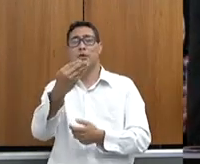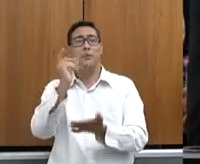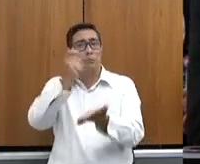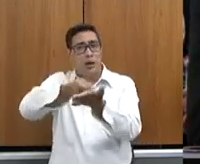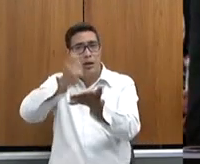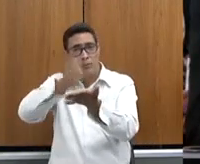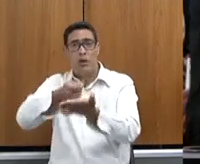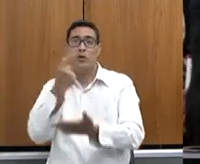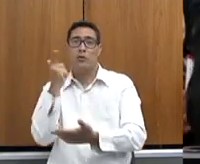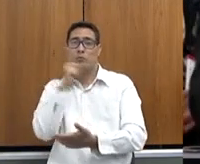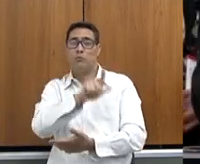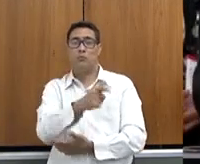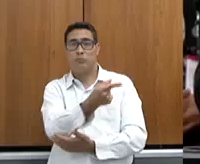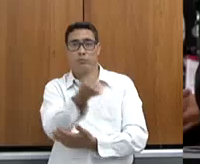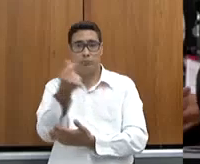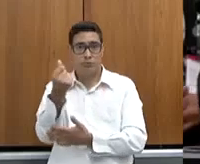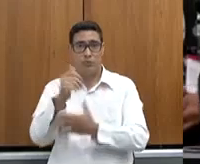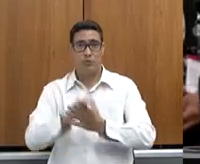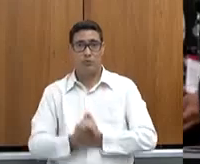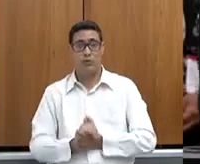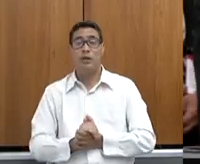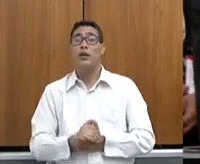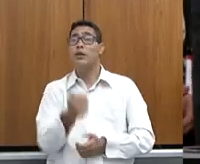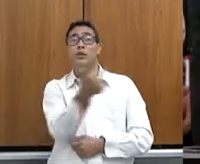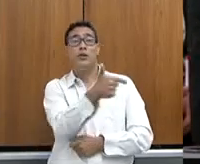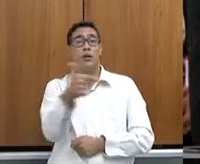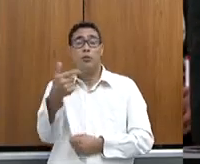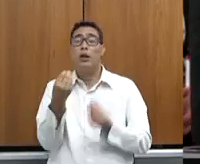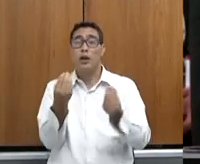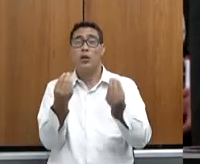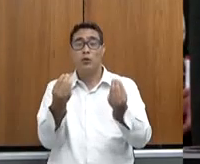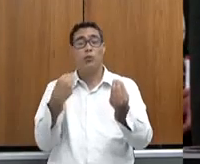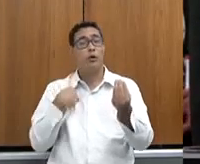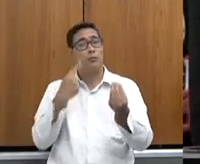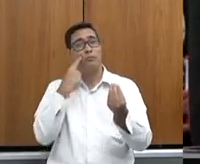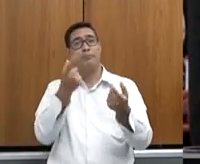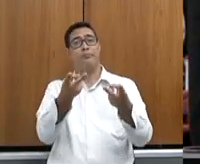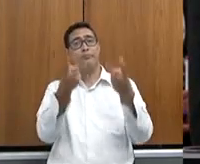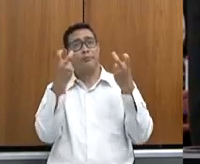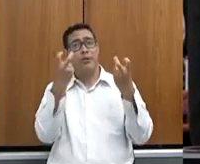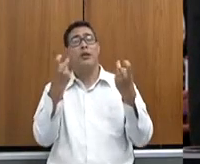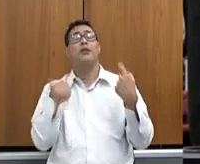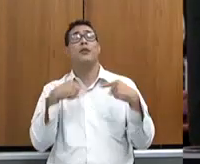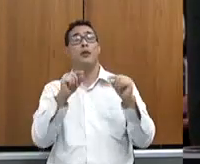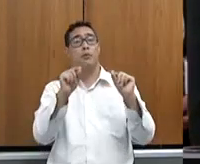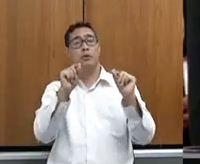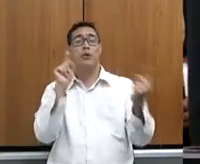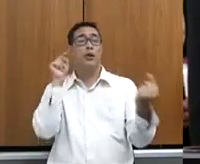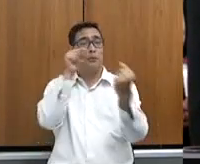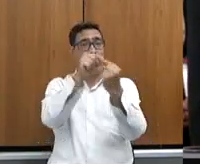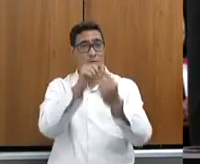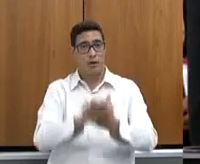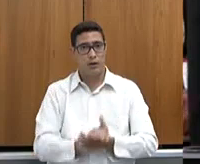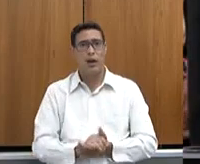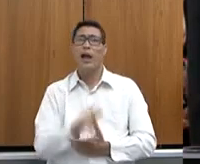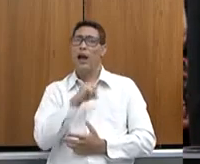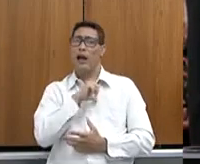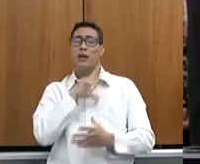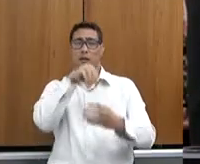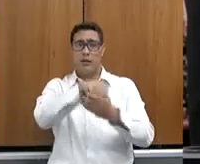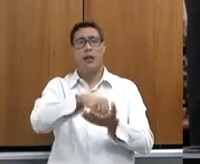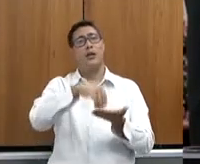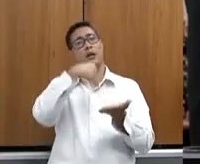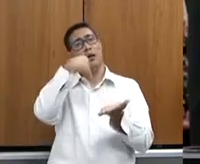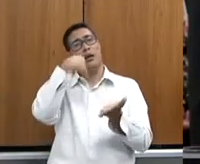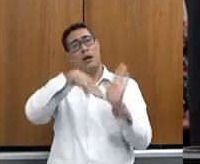Isso é um círculo virtuoso. Nós não temos como não enxergar o que isso representa. Aqui você tem embutida assistência